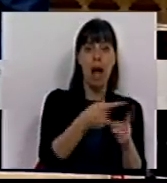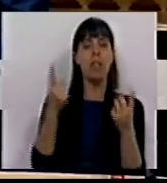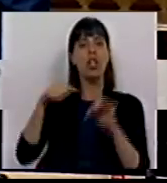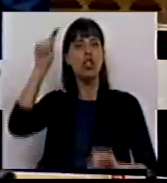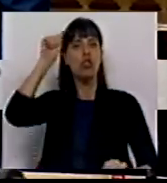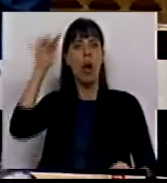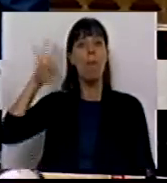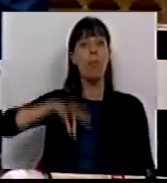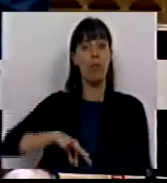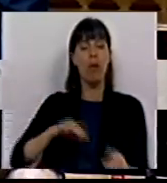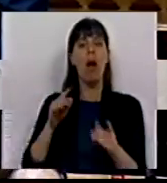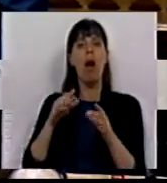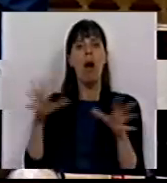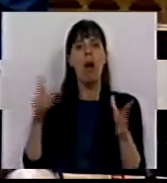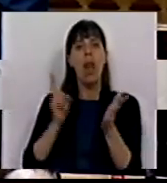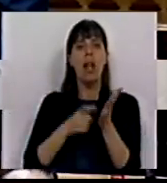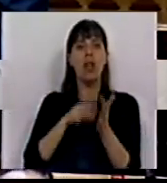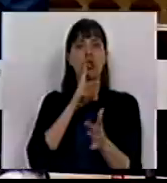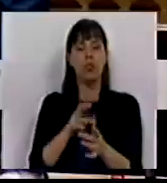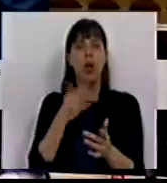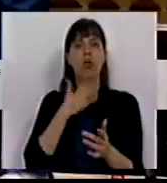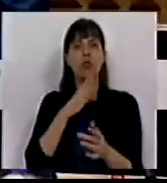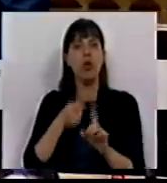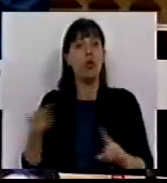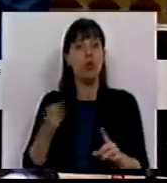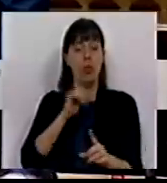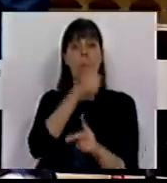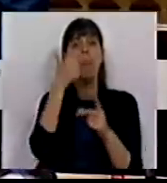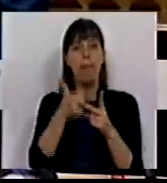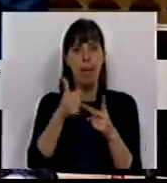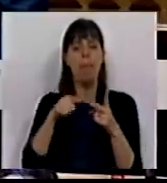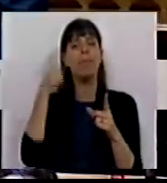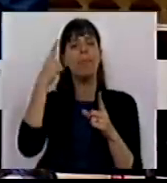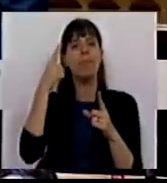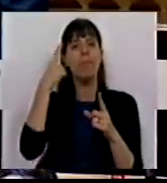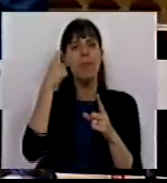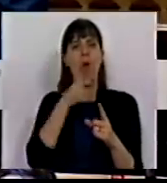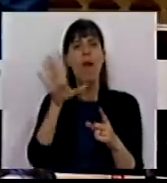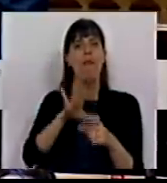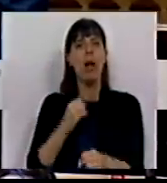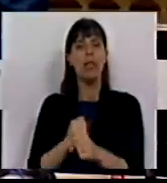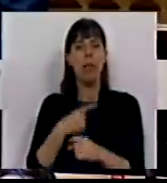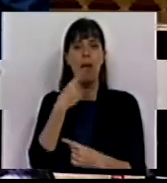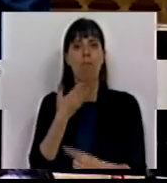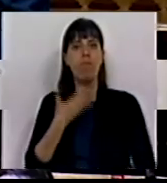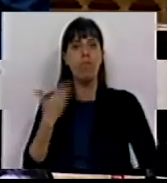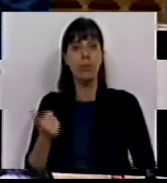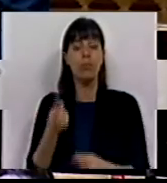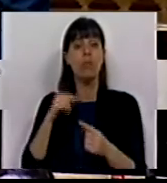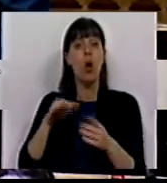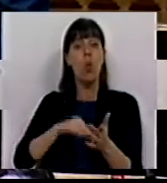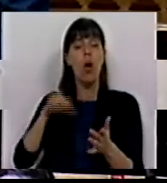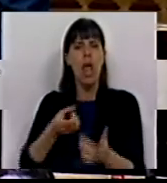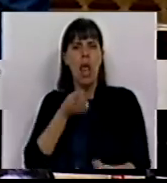e estágios profissionais para o suprimento de necessidades não transitórias. B. O combate às formas de trabalho não declarado e de